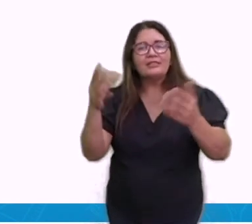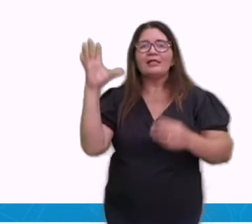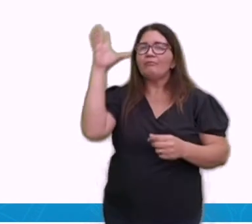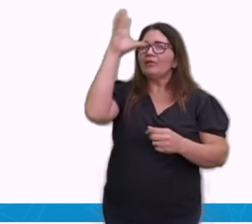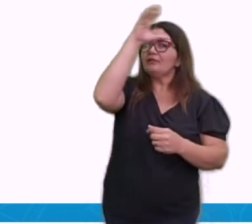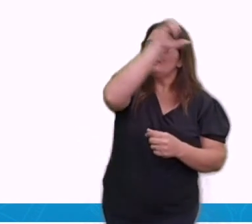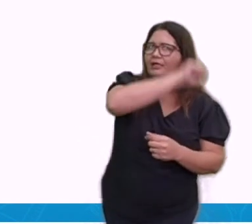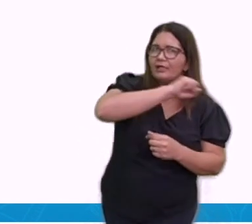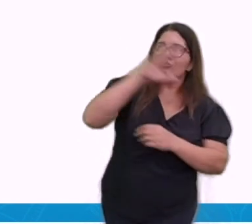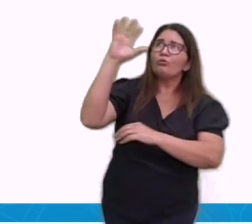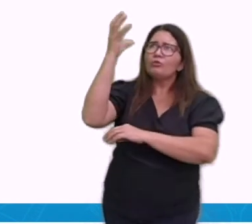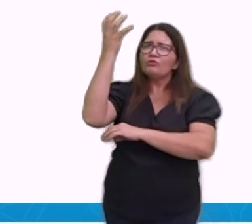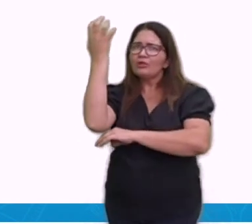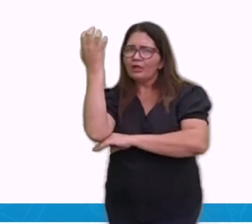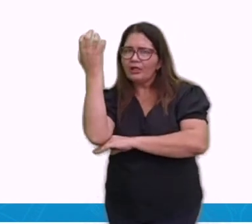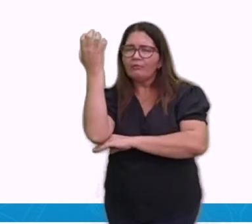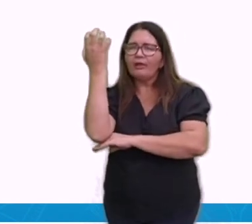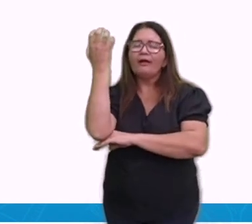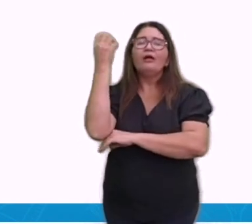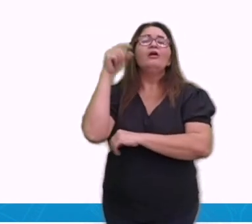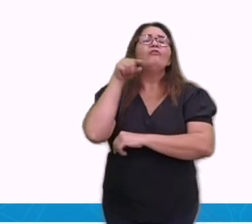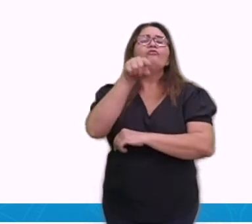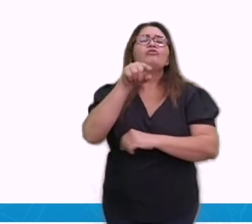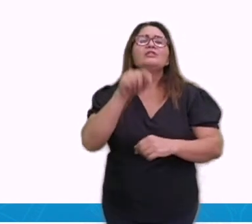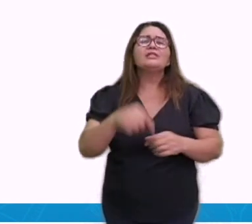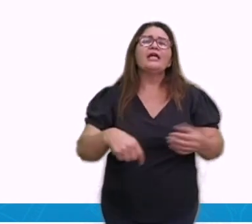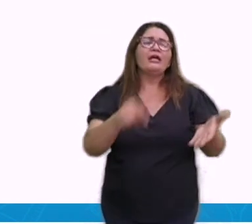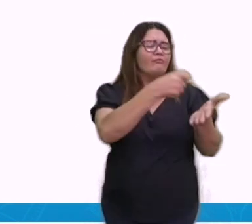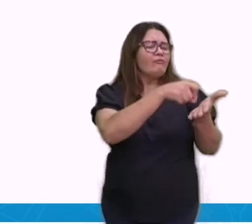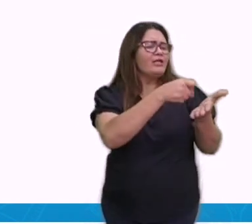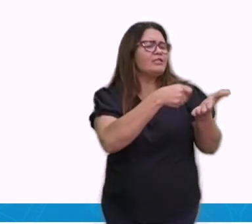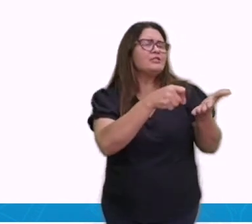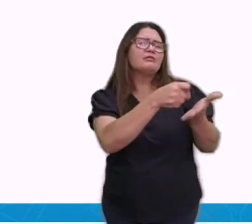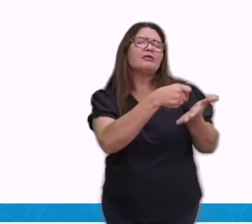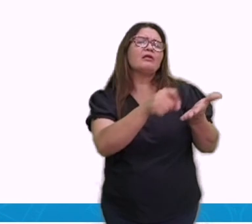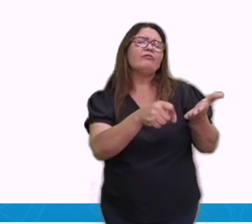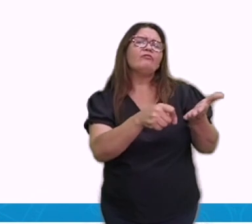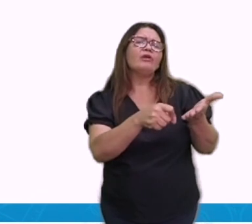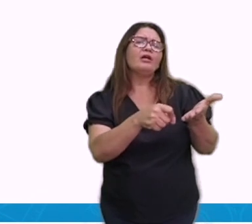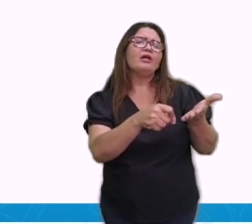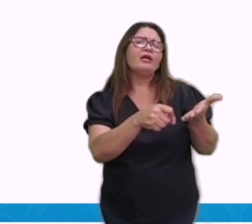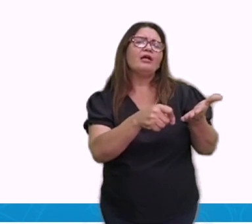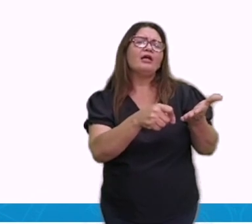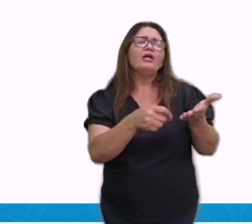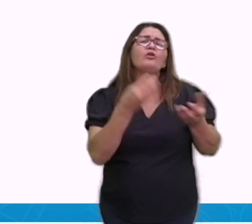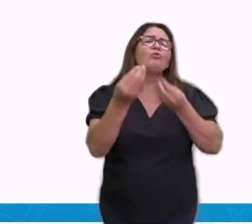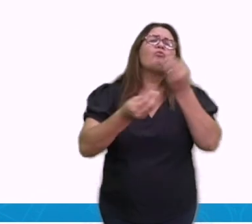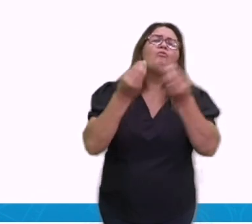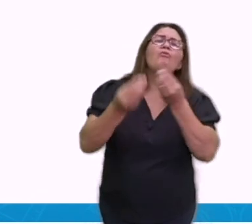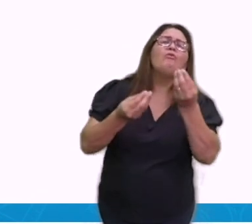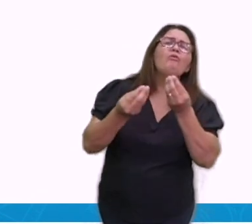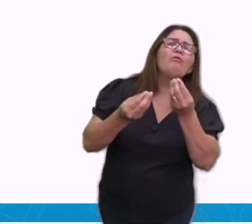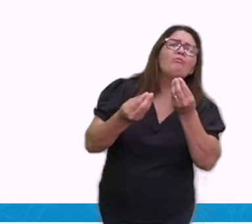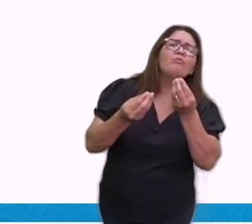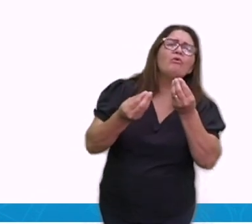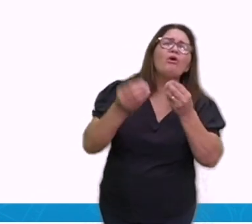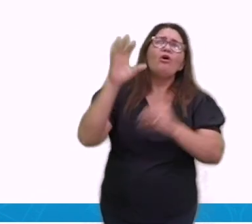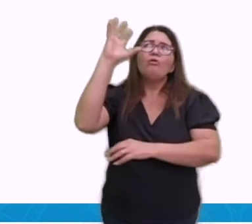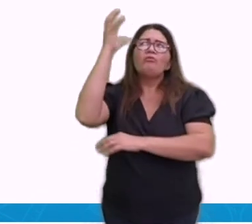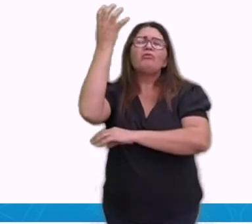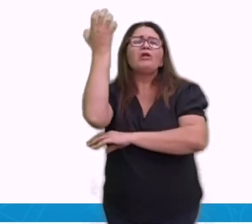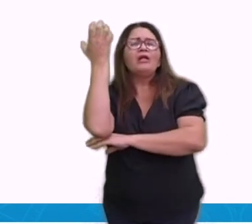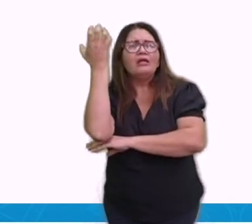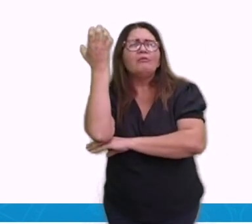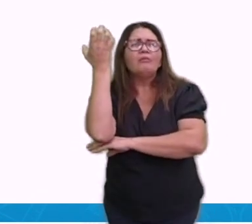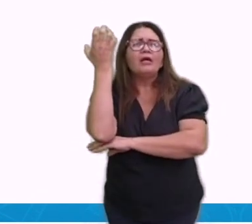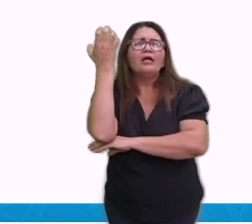região. Escreva em seu caderno um pouco de como é o clima da sua cidade. Se você mora em Governador